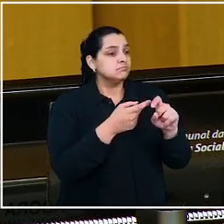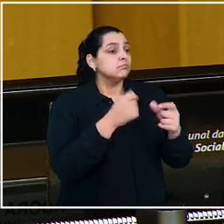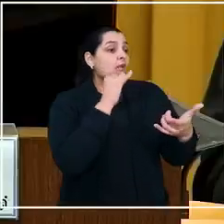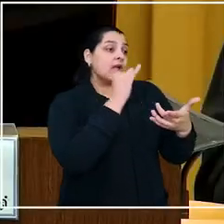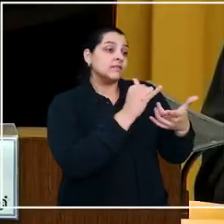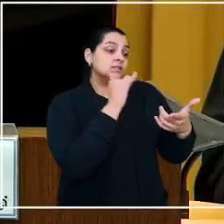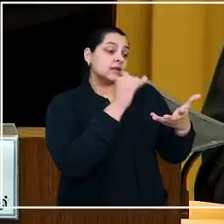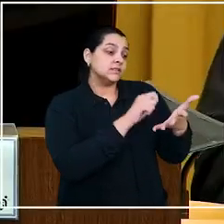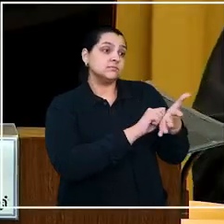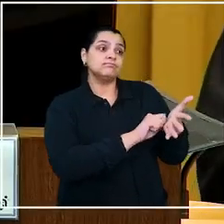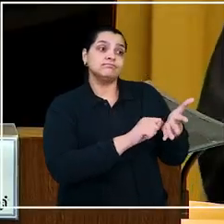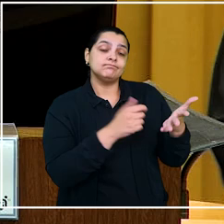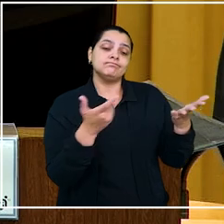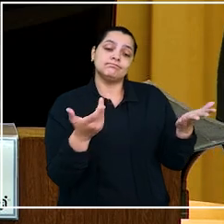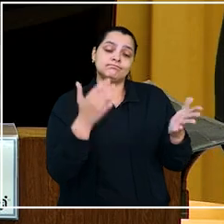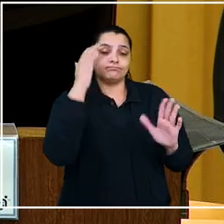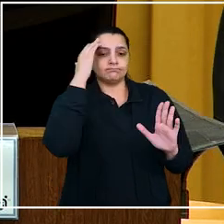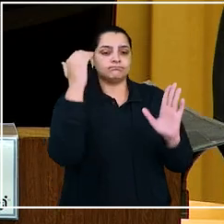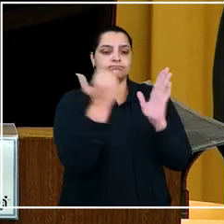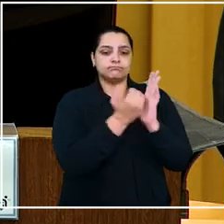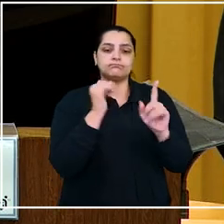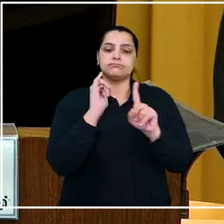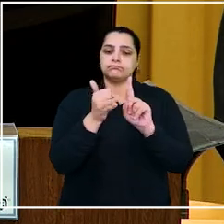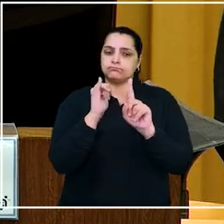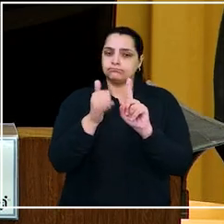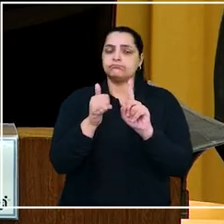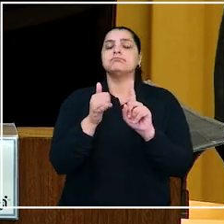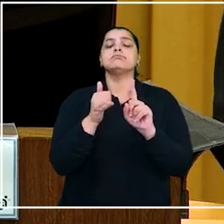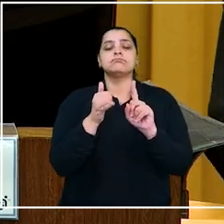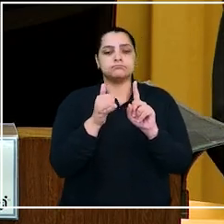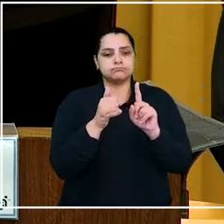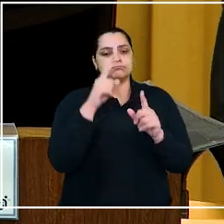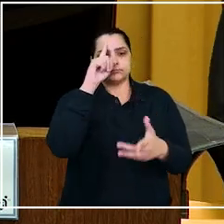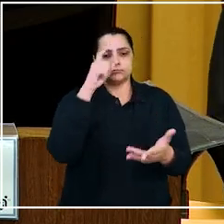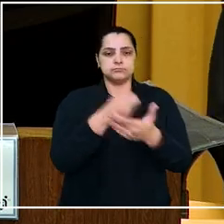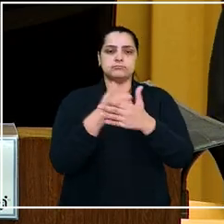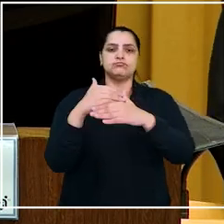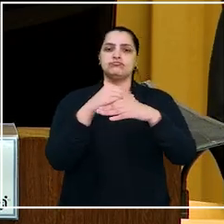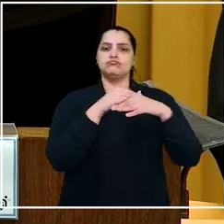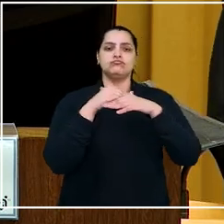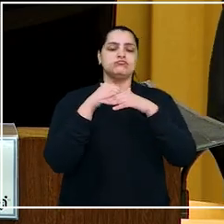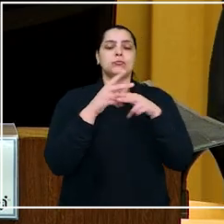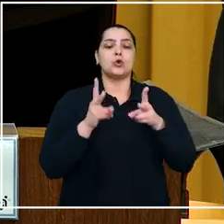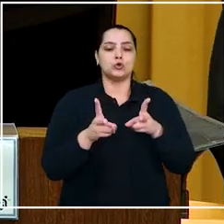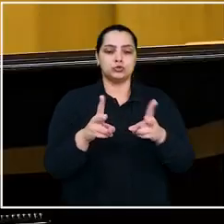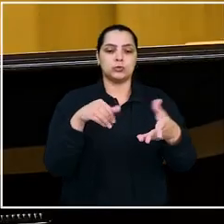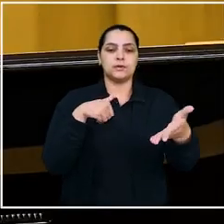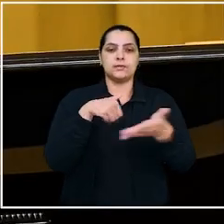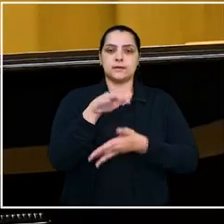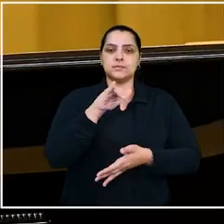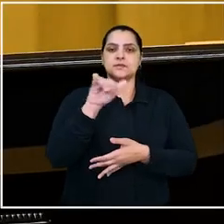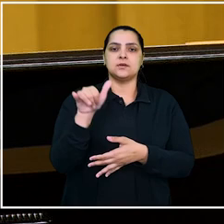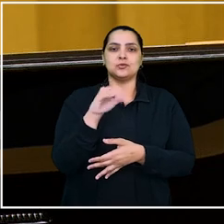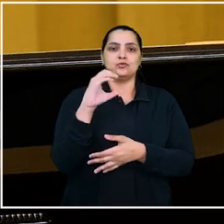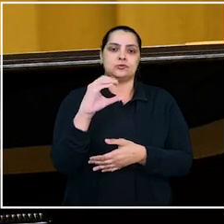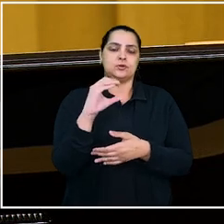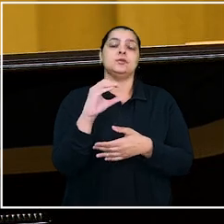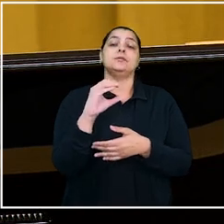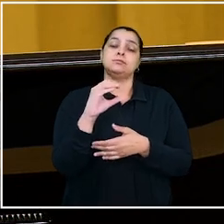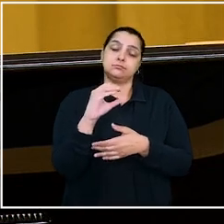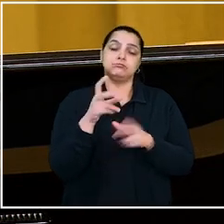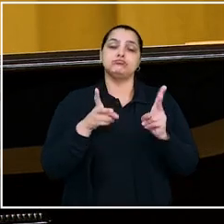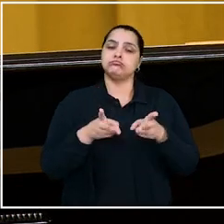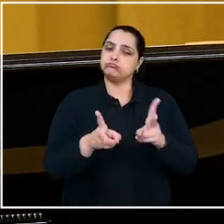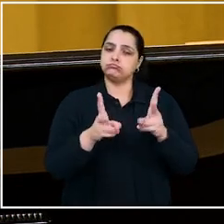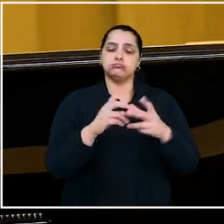suspensão. O colegiado seguiu o entendimento da relatora e decidiu, por unanimidade, manter a demissão do dirigente